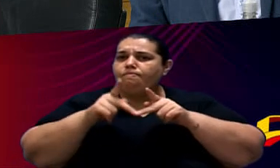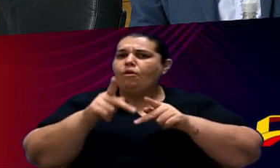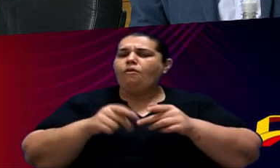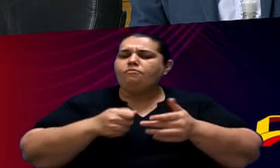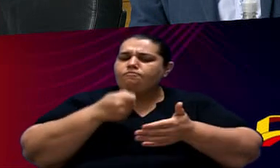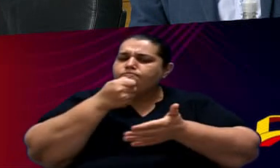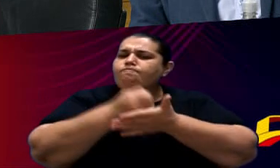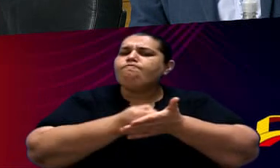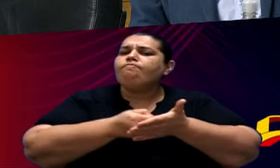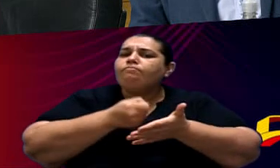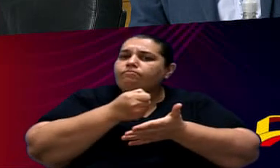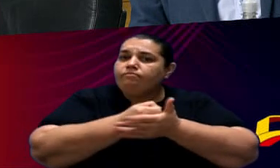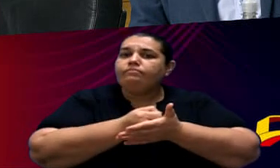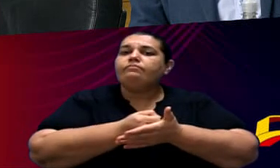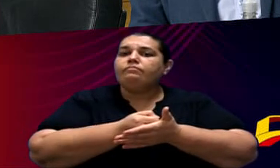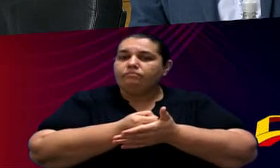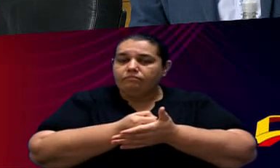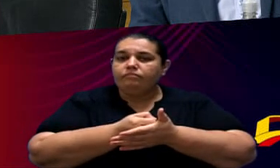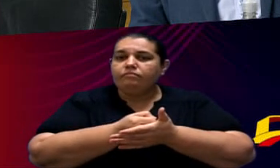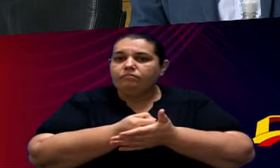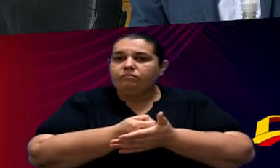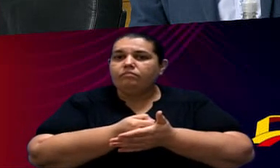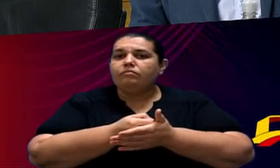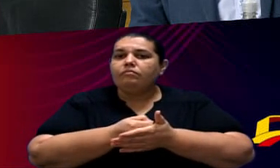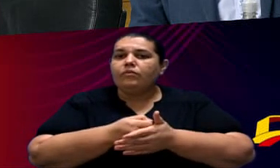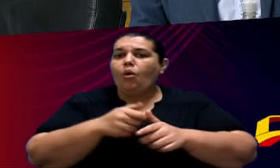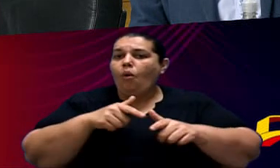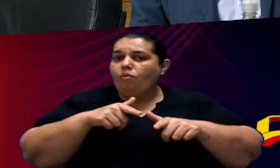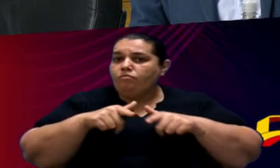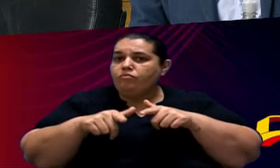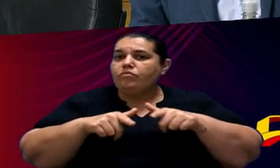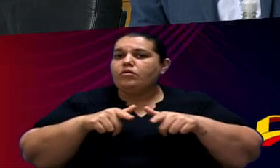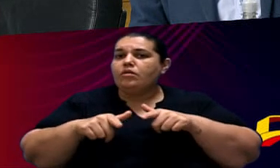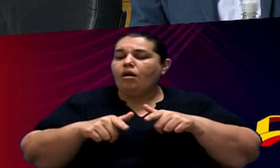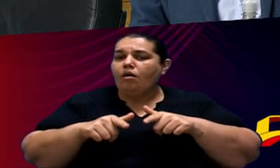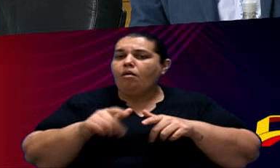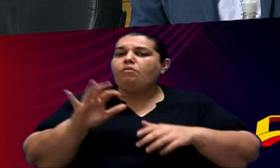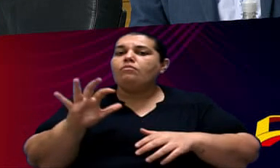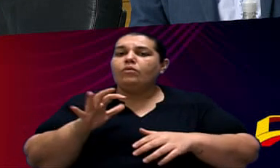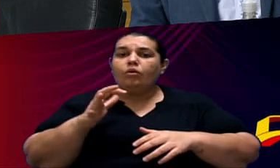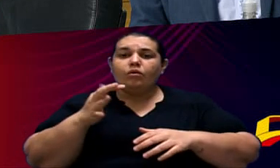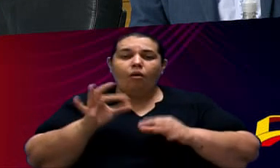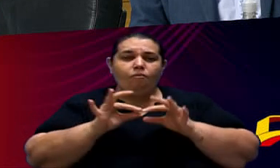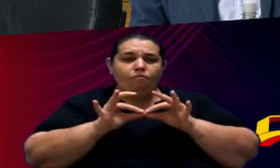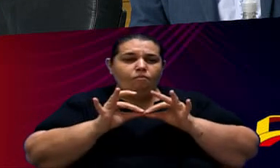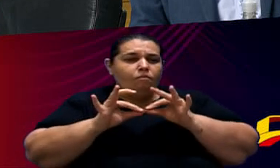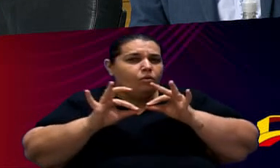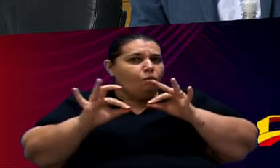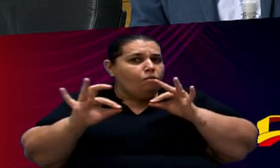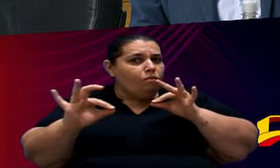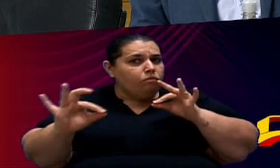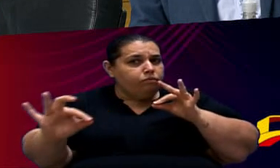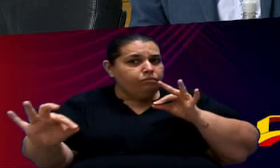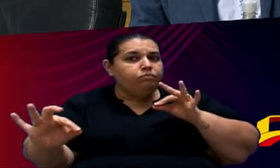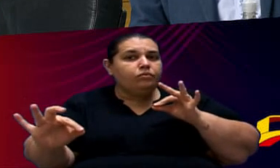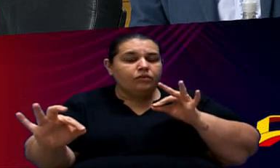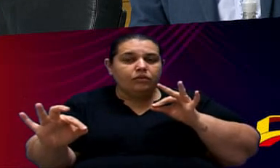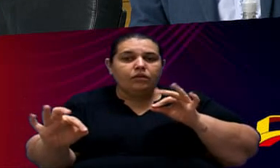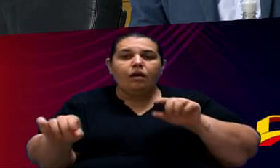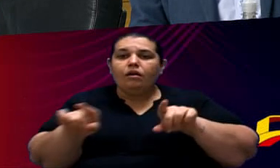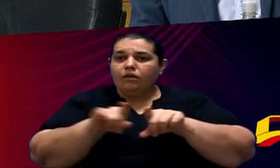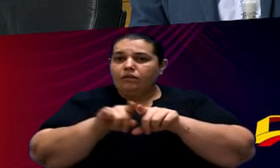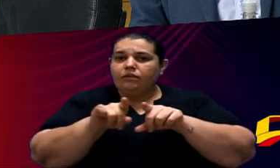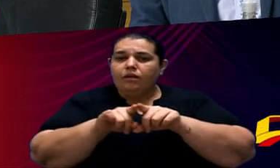Na medida Os trabalhos Vão se tornando Extenso As